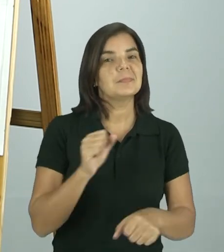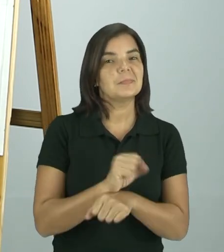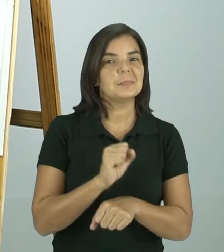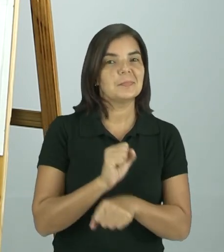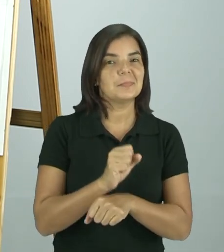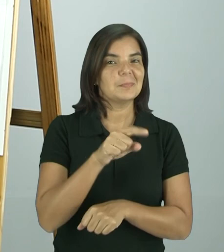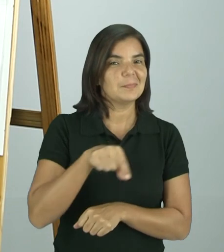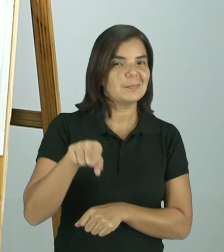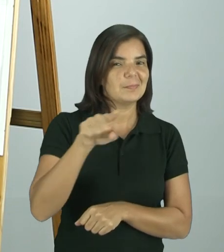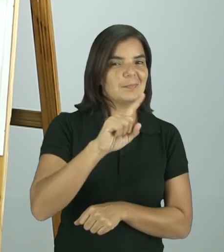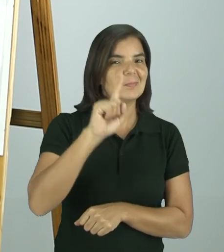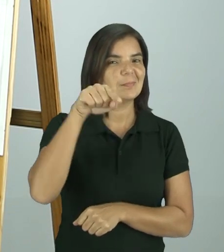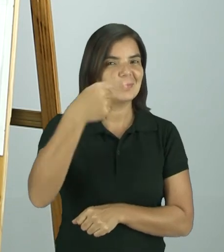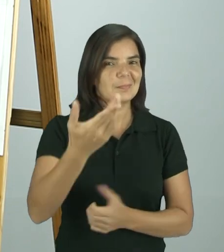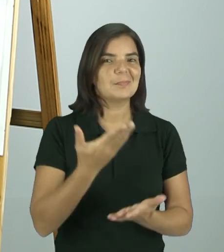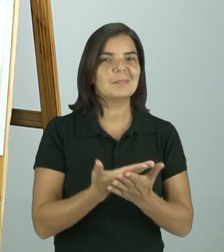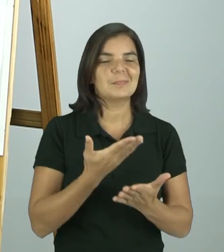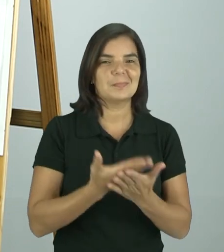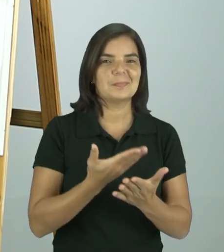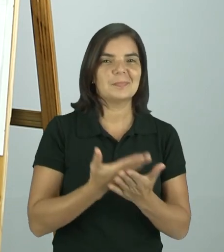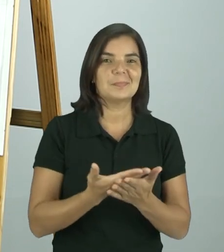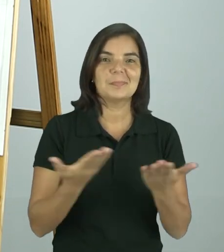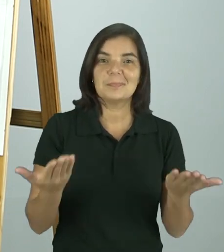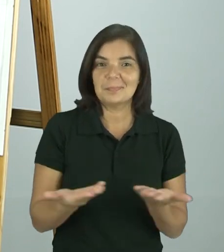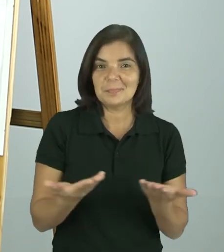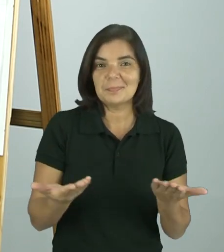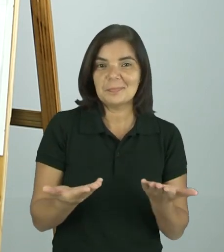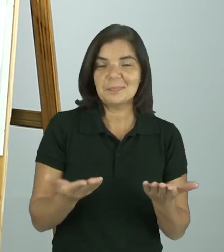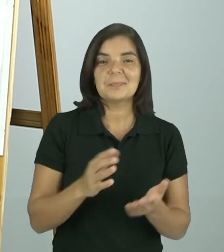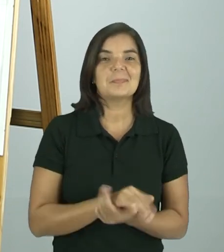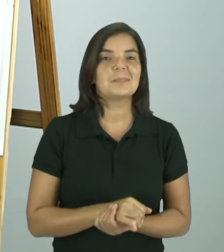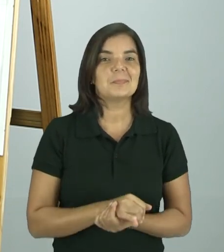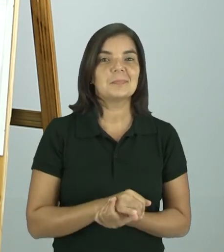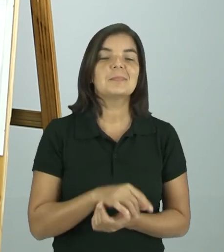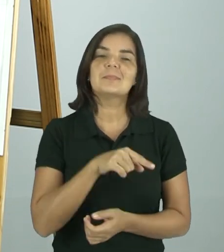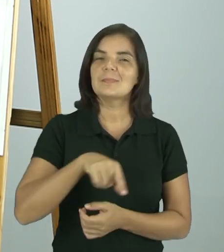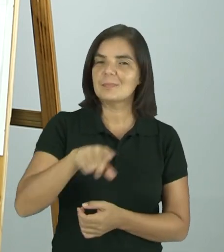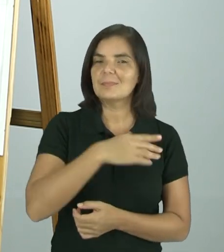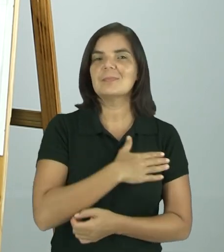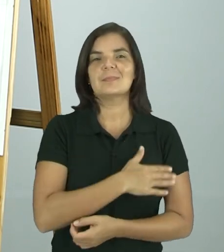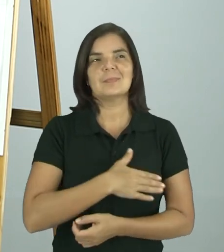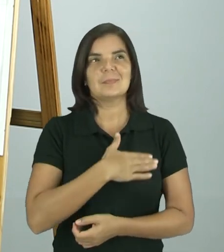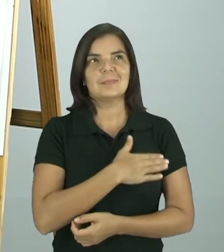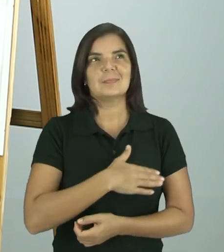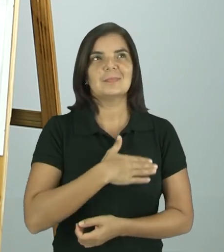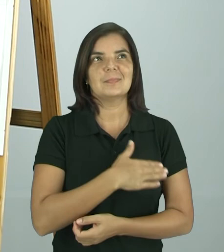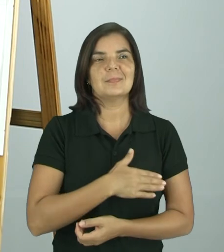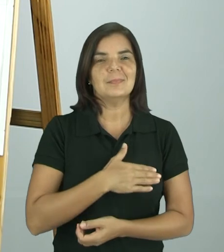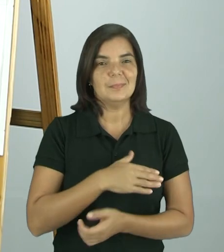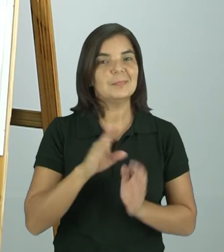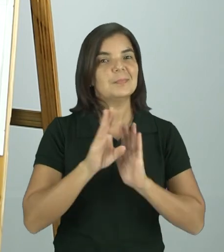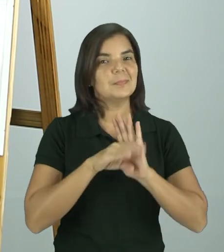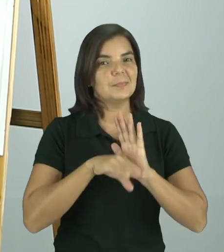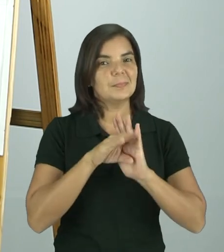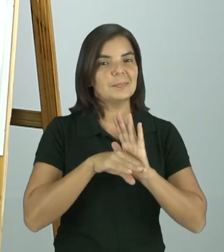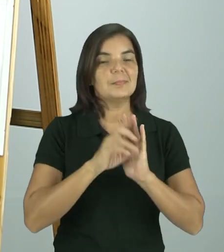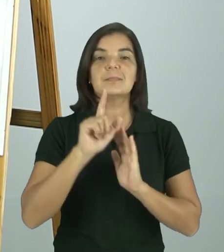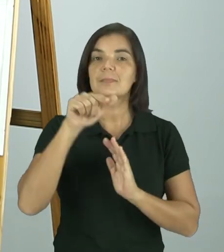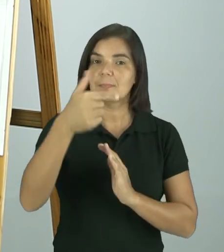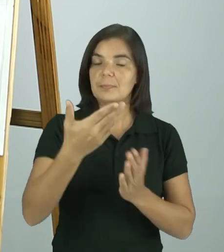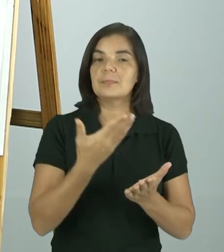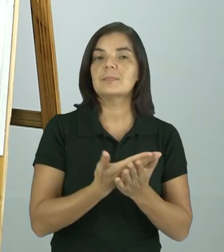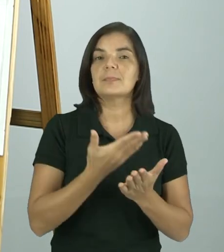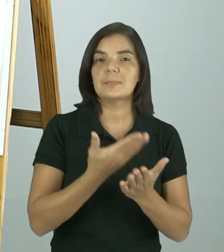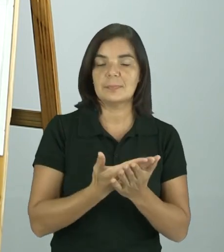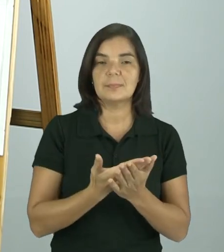você para a próxima aula. Por hoje eu fico por aqui. Espero que vocês tenham gostado deste conteúdo. Na próxima